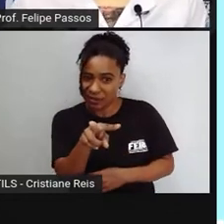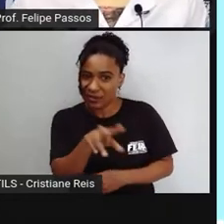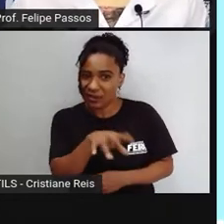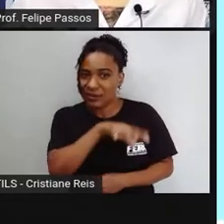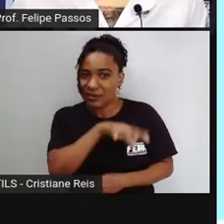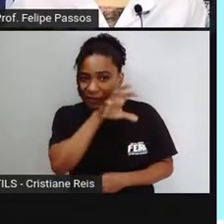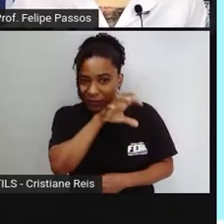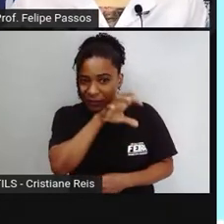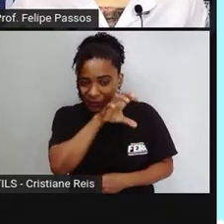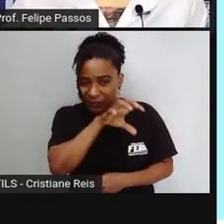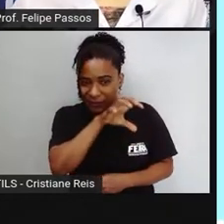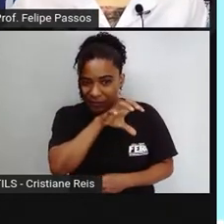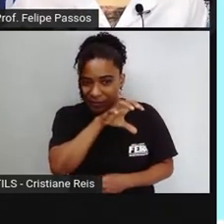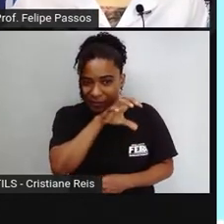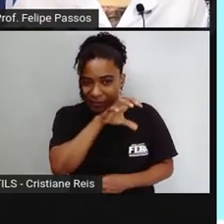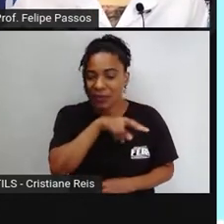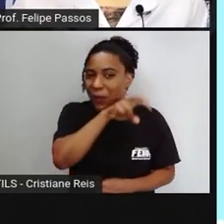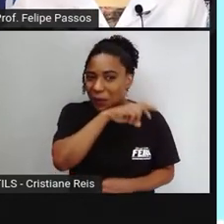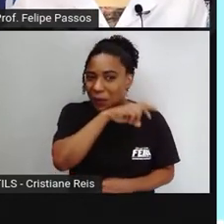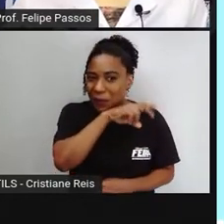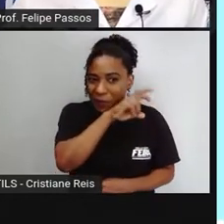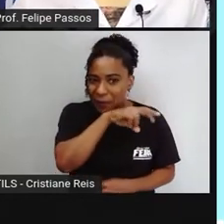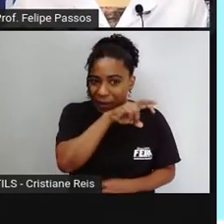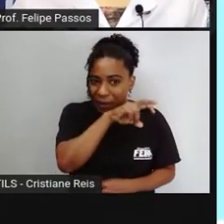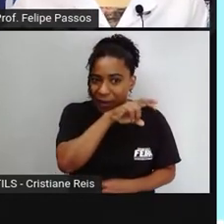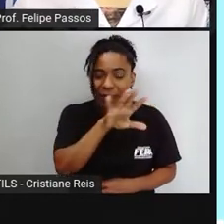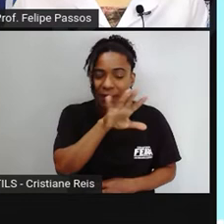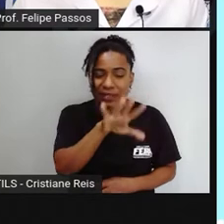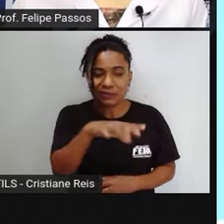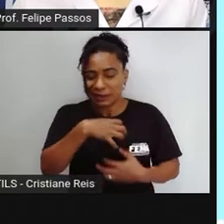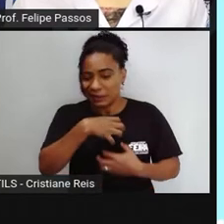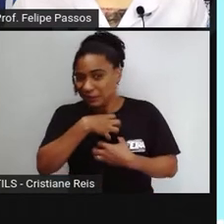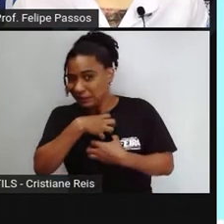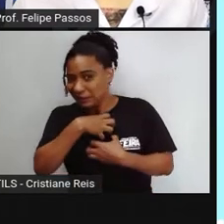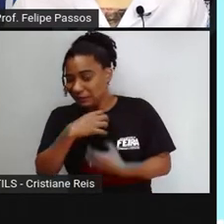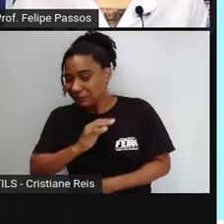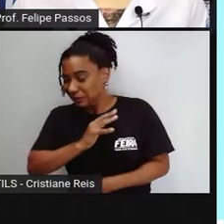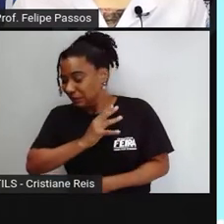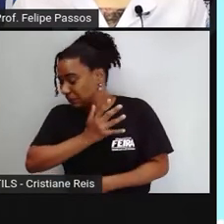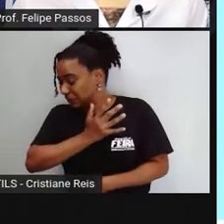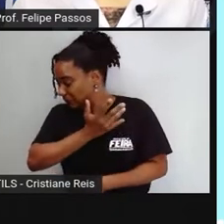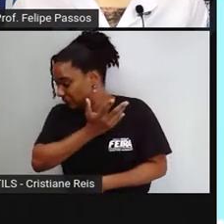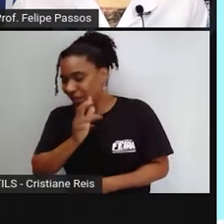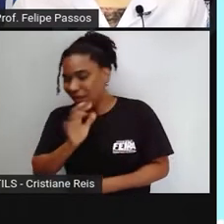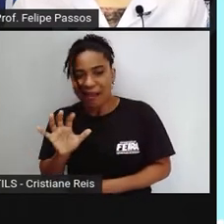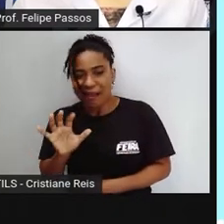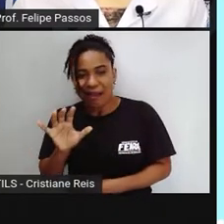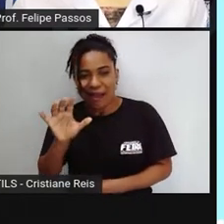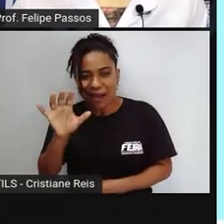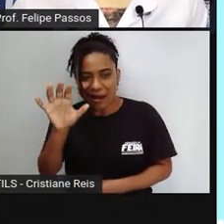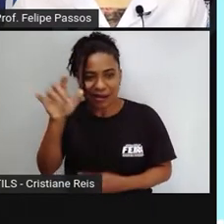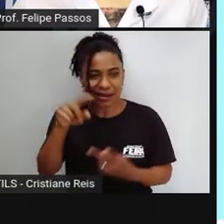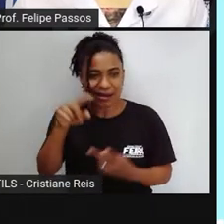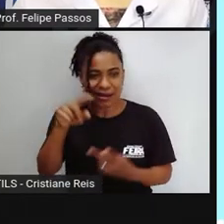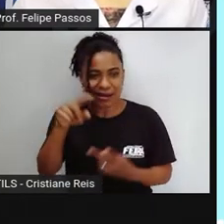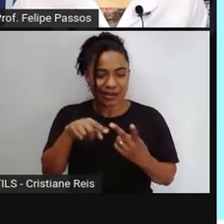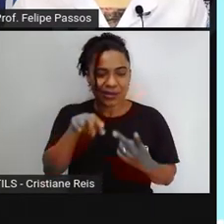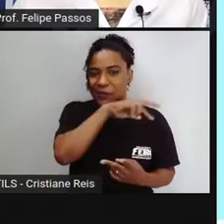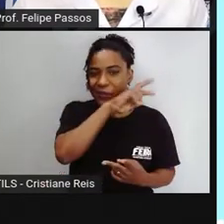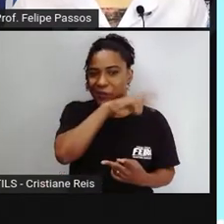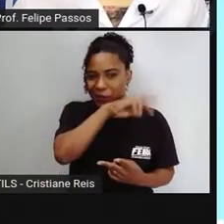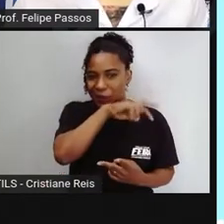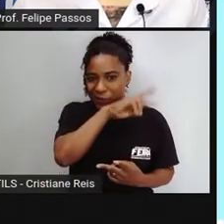imagens de cobra ali, né? Mas se você é sensível a imagens de serpentes, aranhas e outros animais